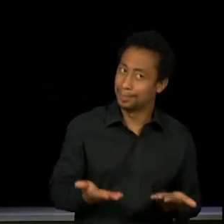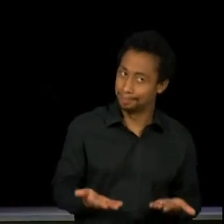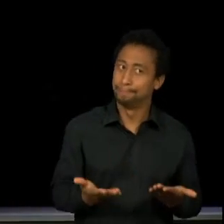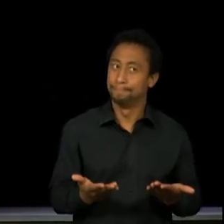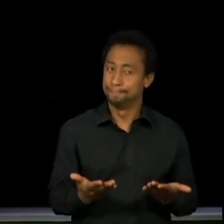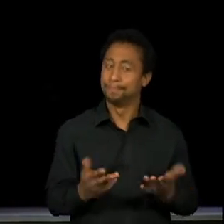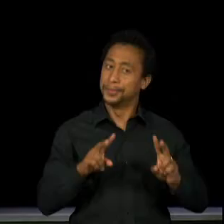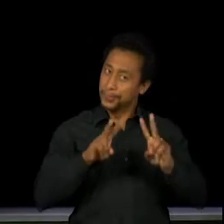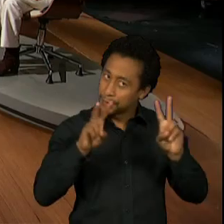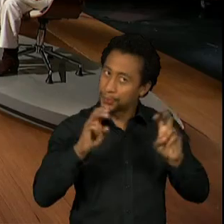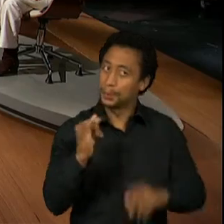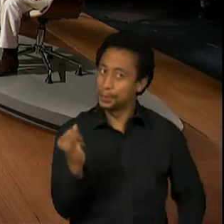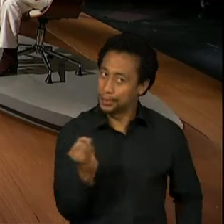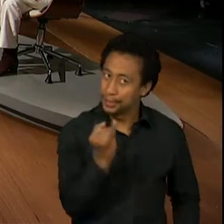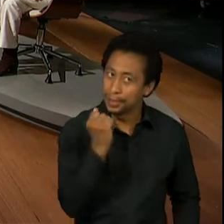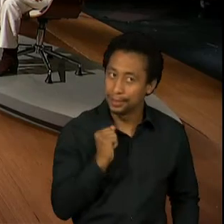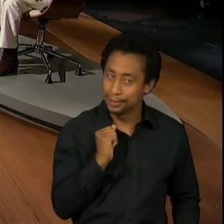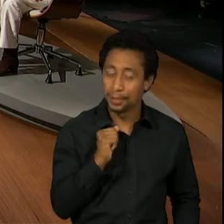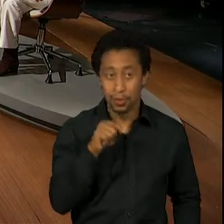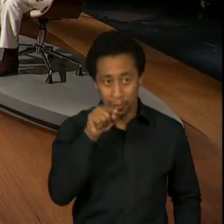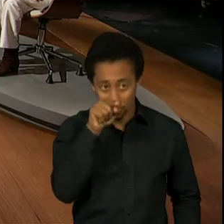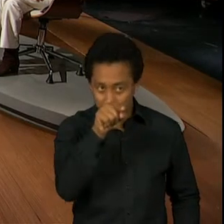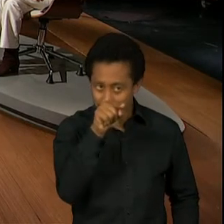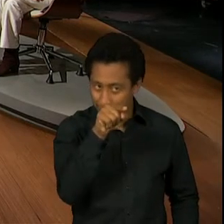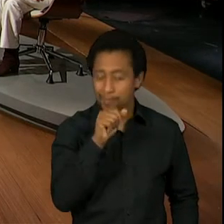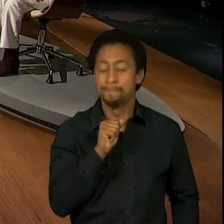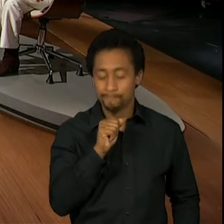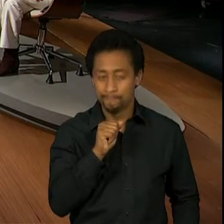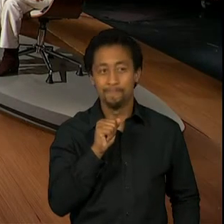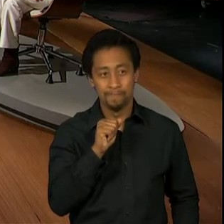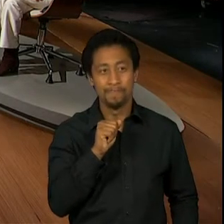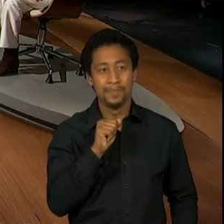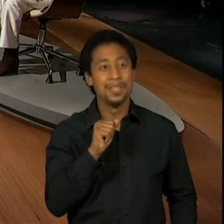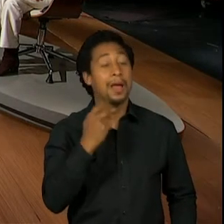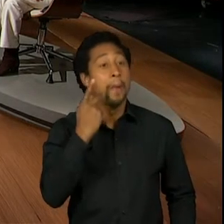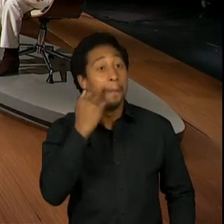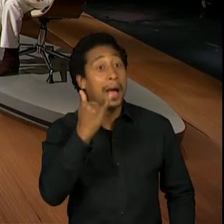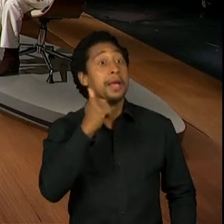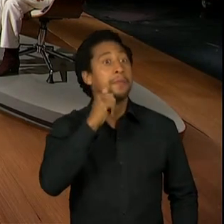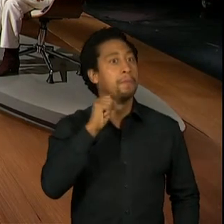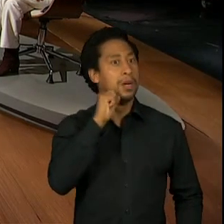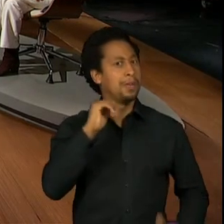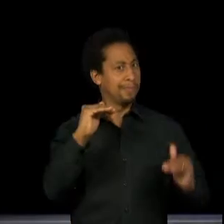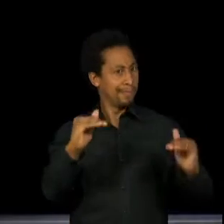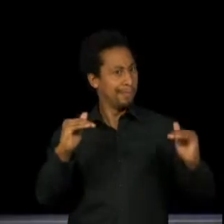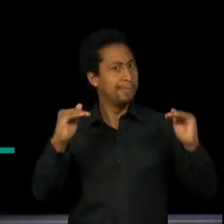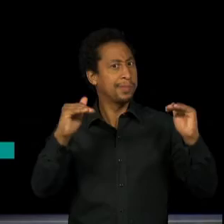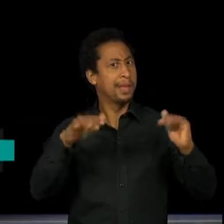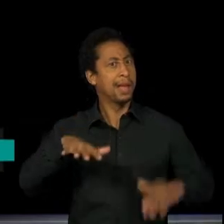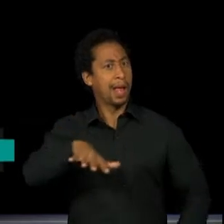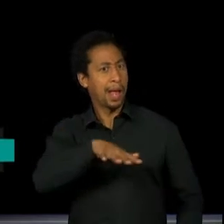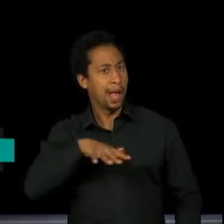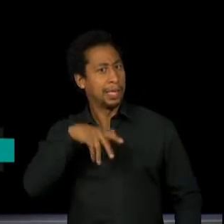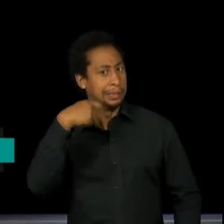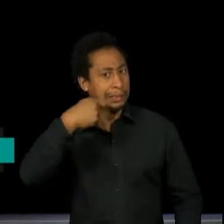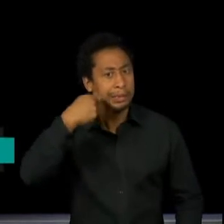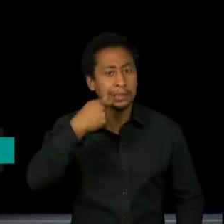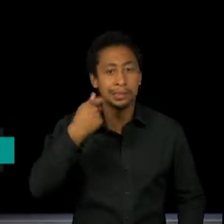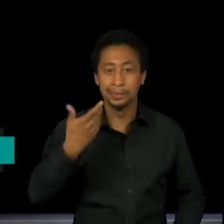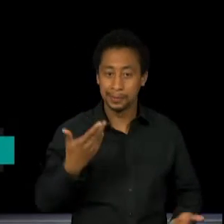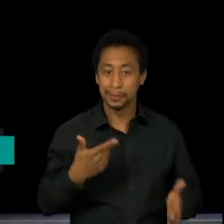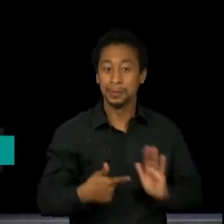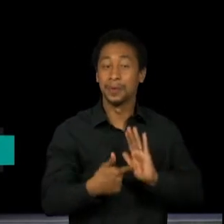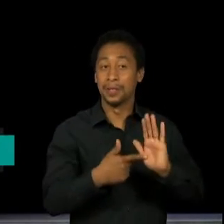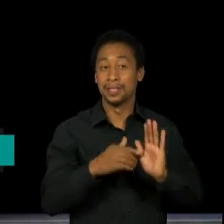assunto. Você é filha de dois grandes atores, Sérgio Helena e Raul Cortez. Mas, parte da sua infância,